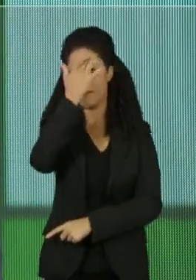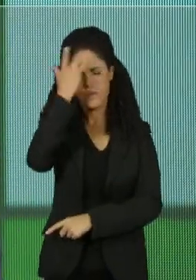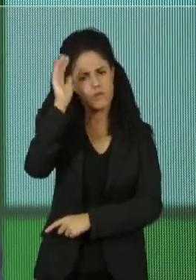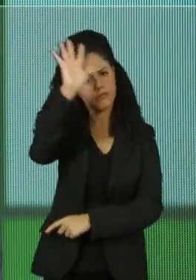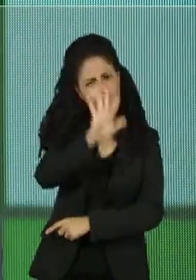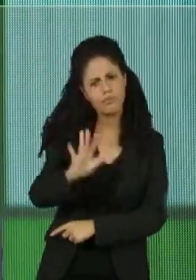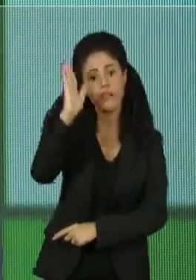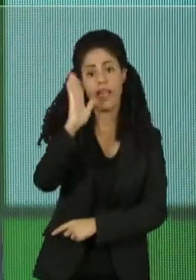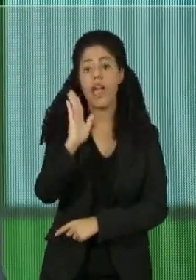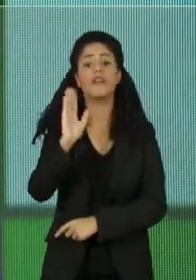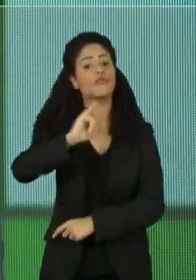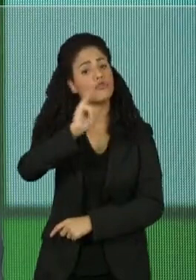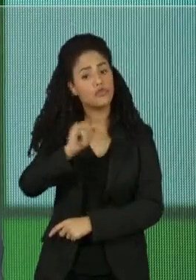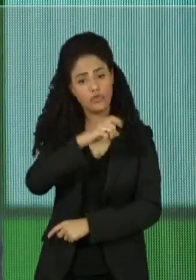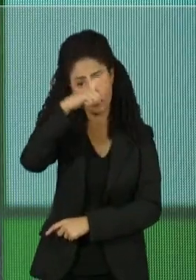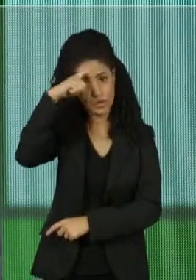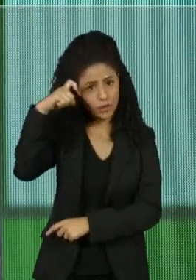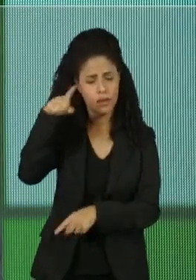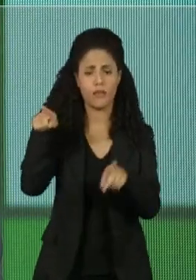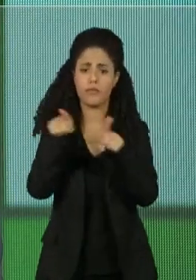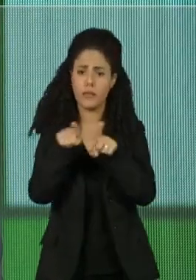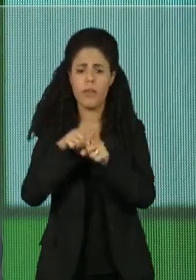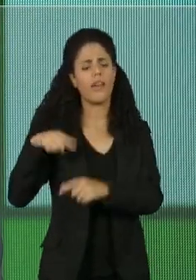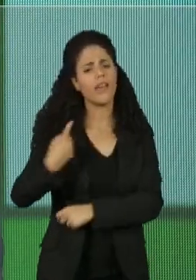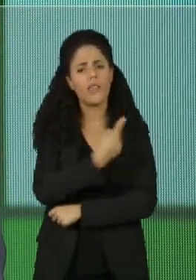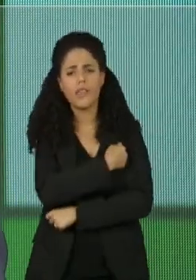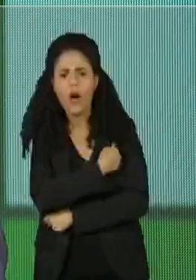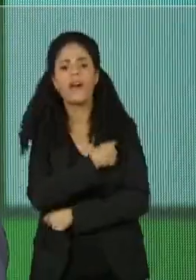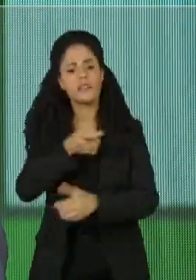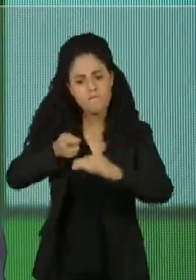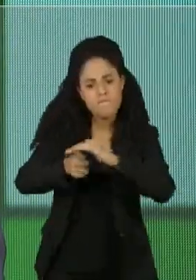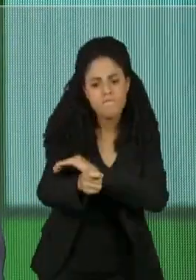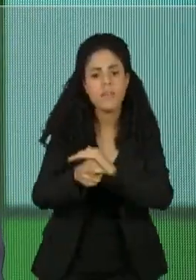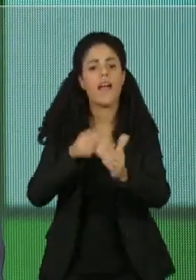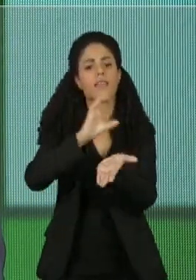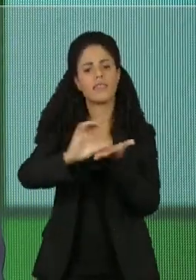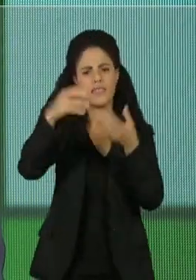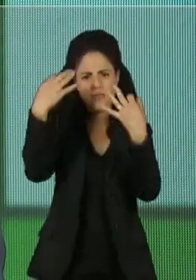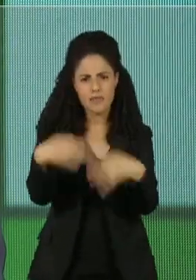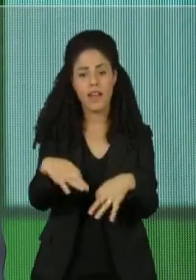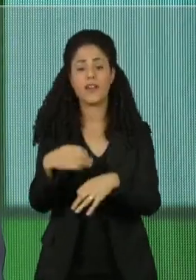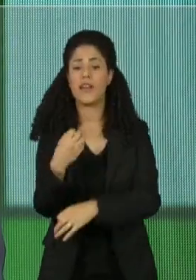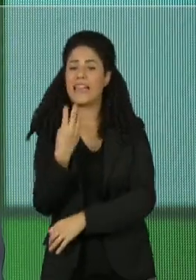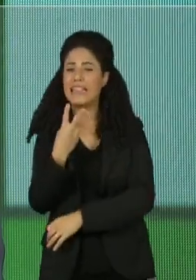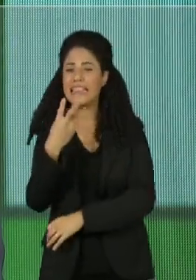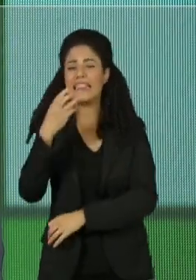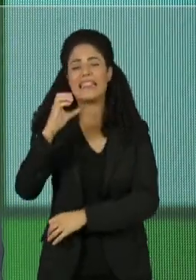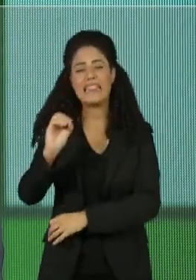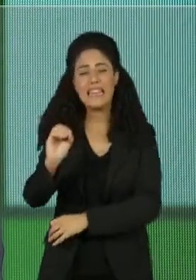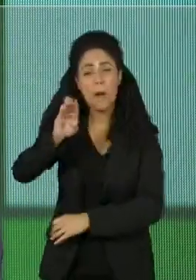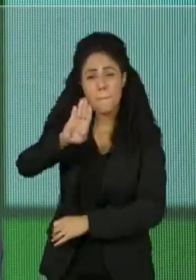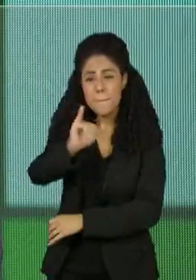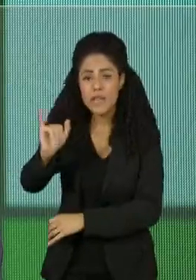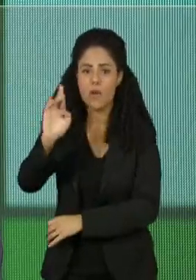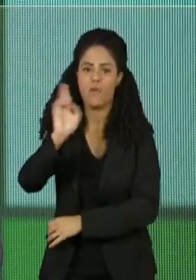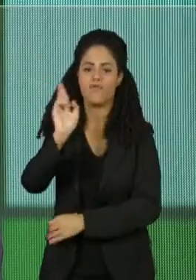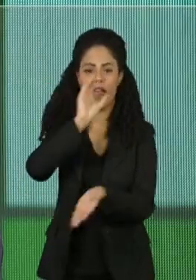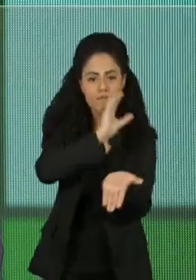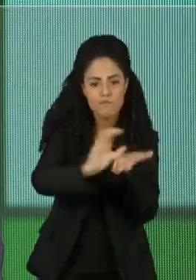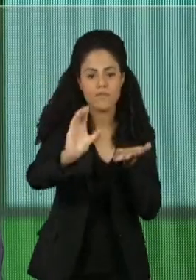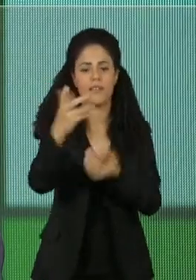vacinado em janeiro. E nós investimos aí quase 30 bilhões de reais e